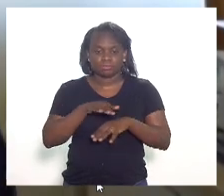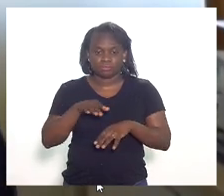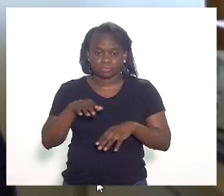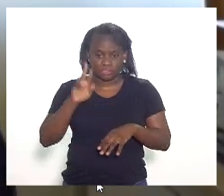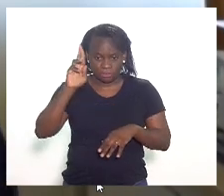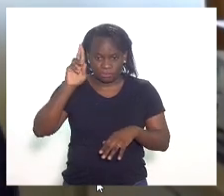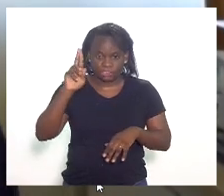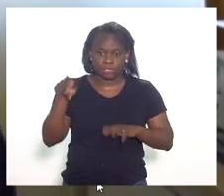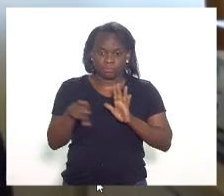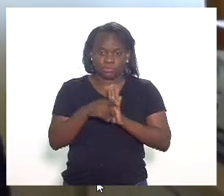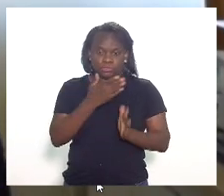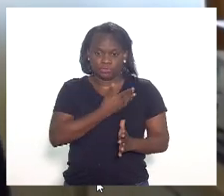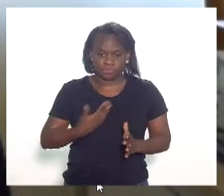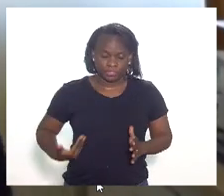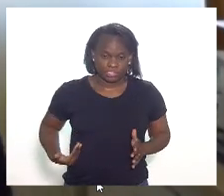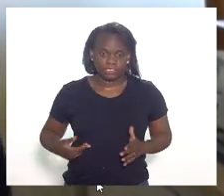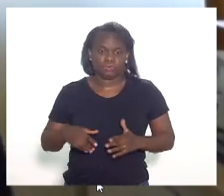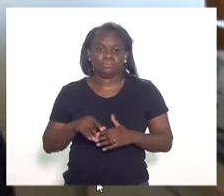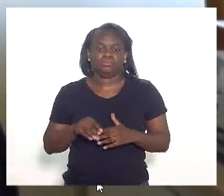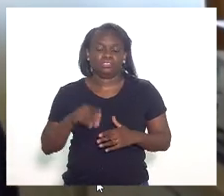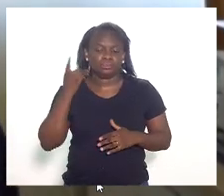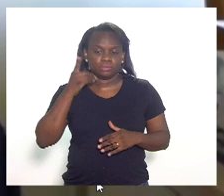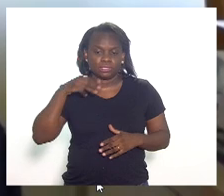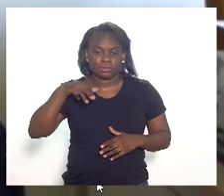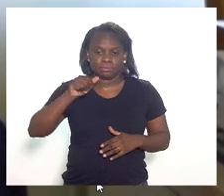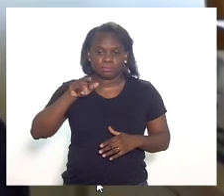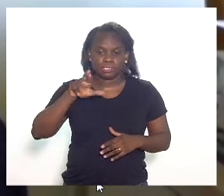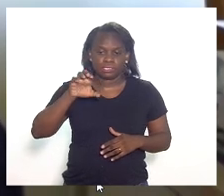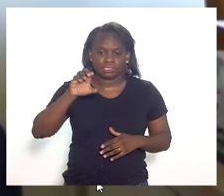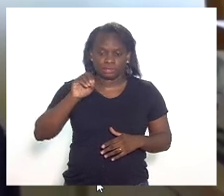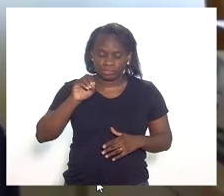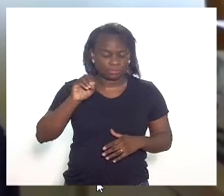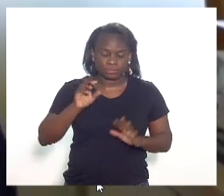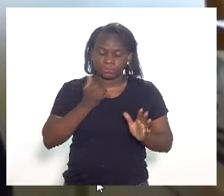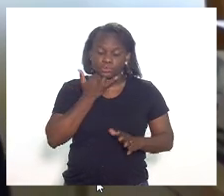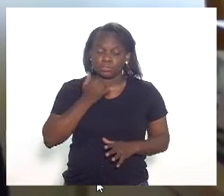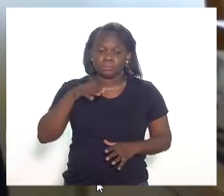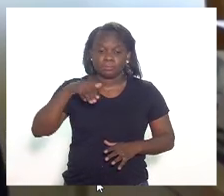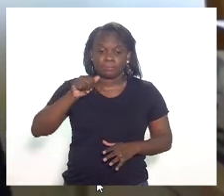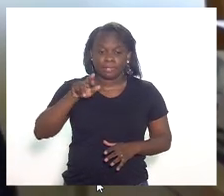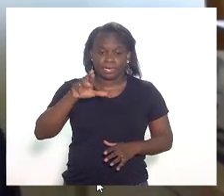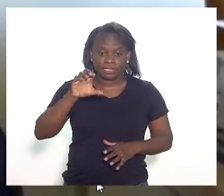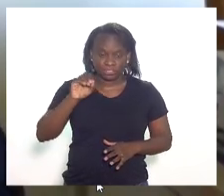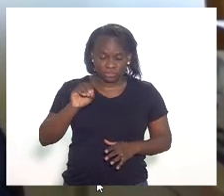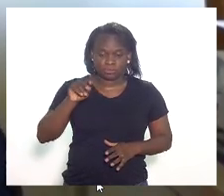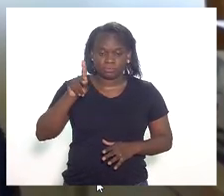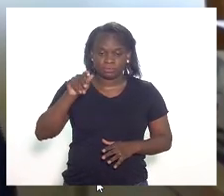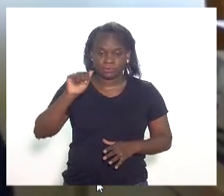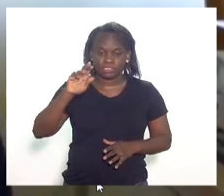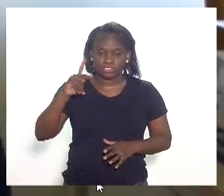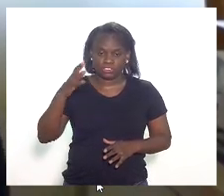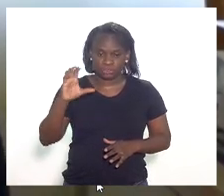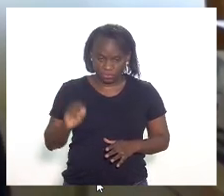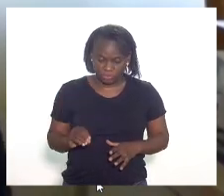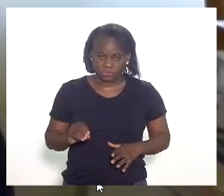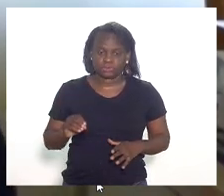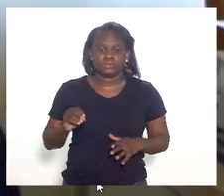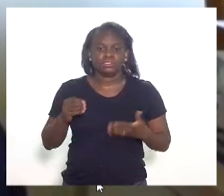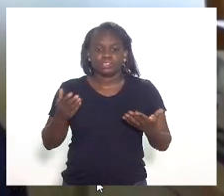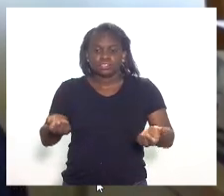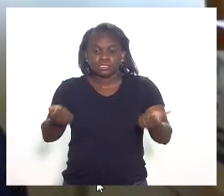líder do governo, do deputado Marcelo, Marcelo, não, Márcio Pacheco, que nos